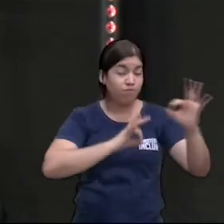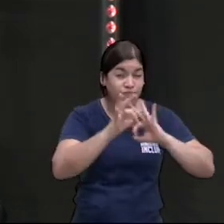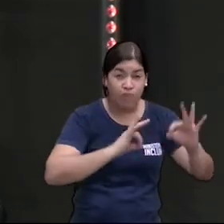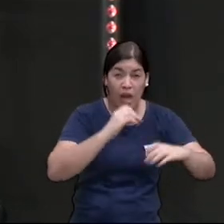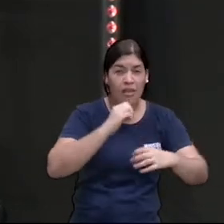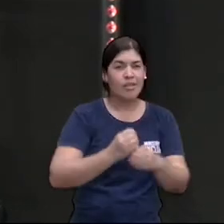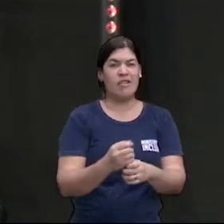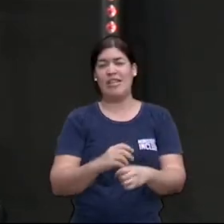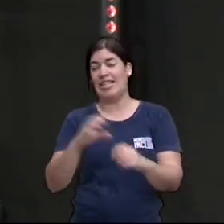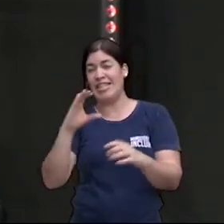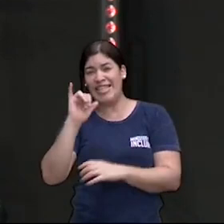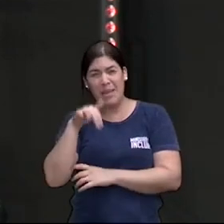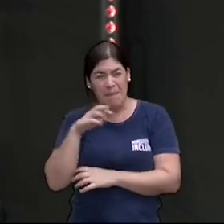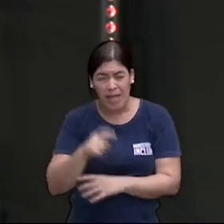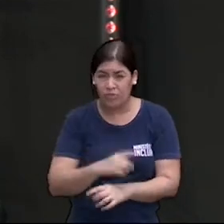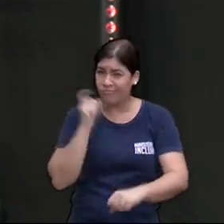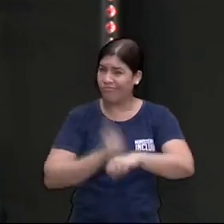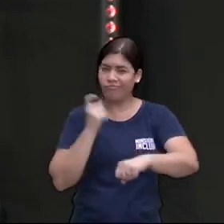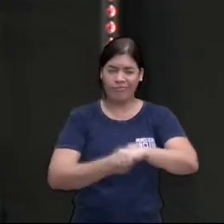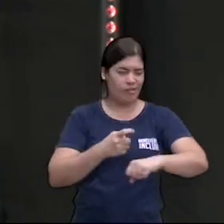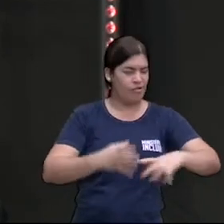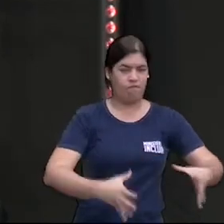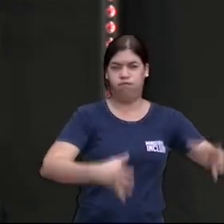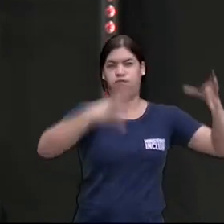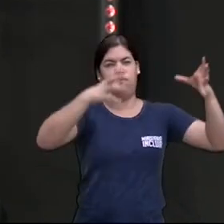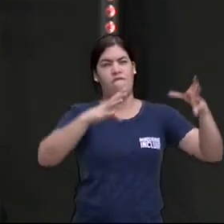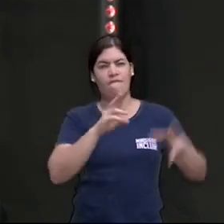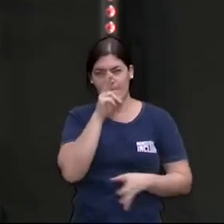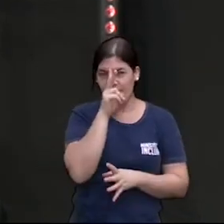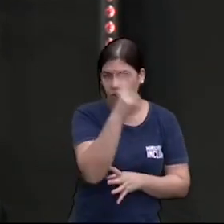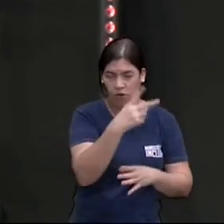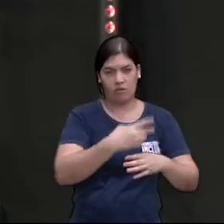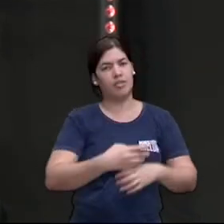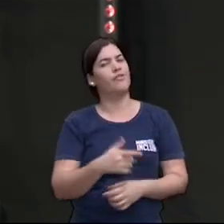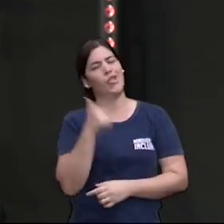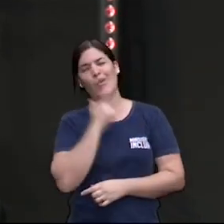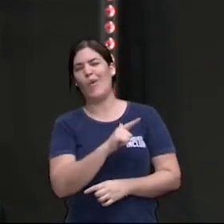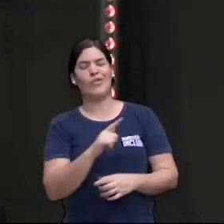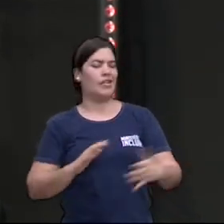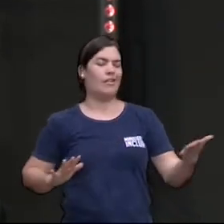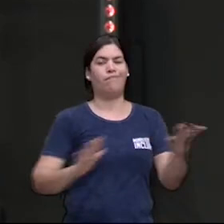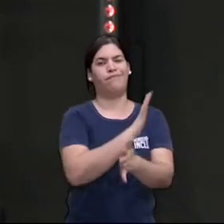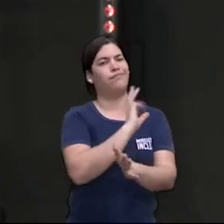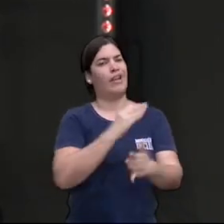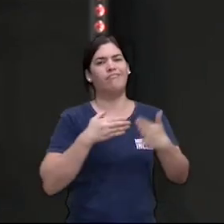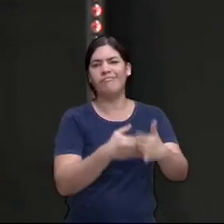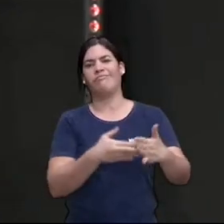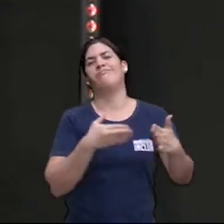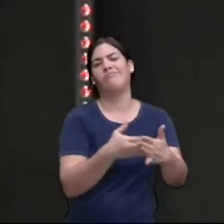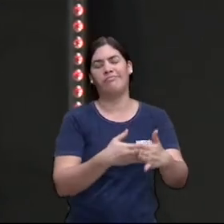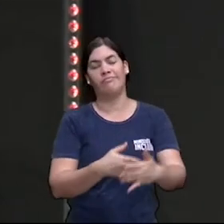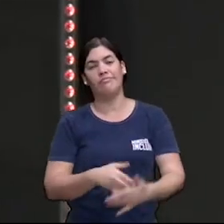concreto dessa largura e tudo. Meu irmão, para derrubar isso depois é difícil. Pastor, dá um exemplo simples. Exemplo simples.